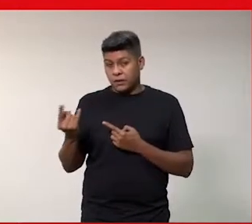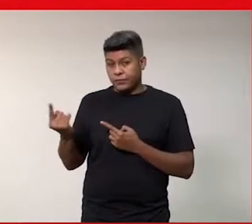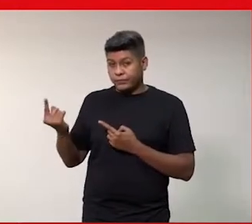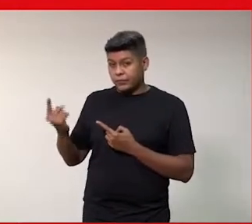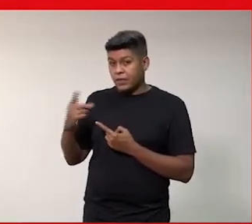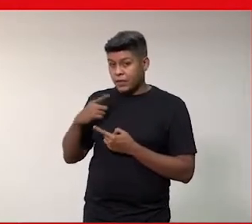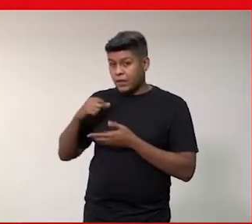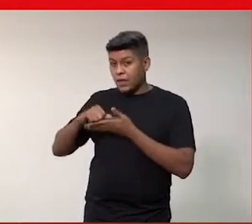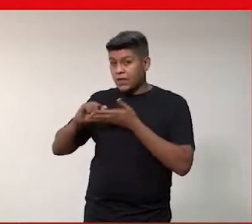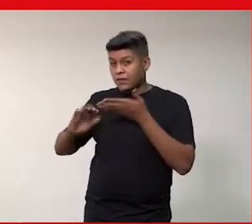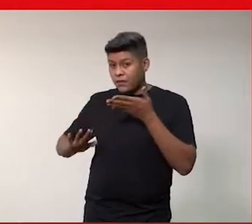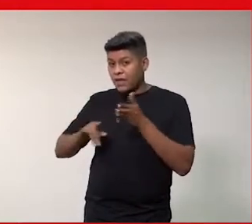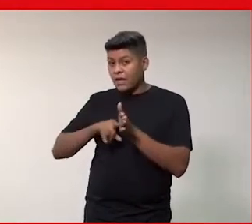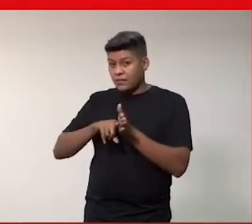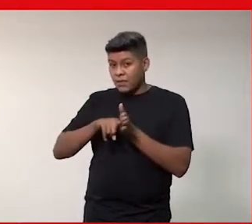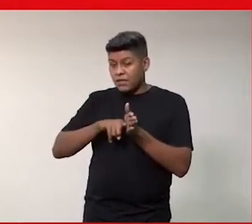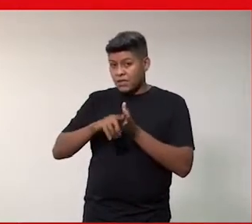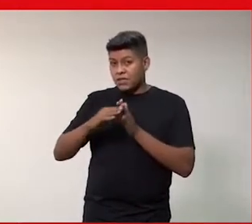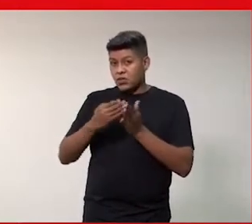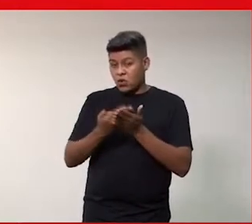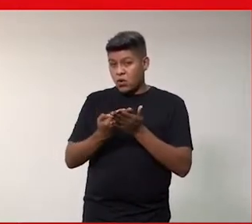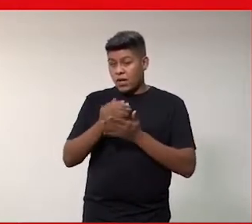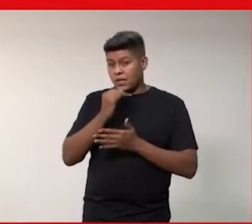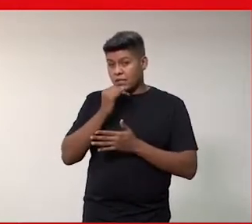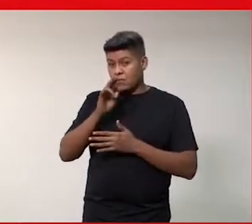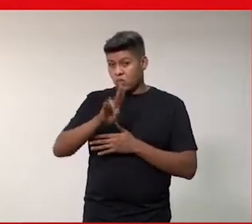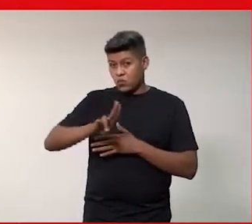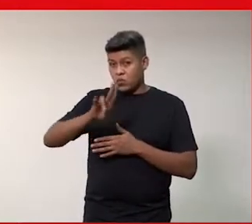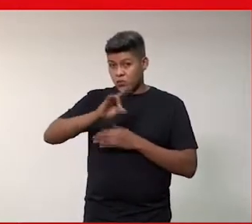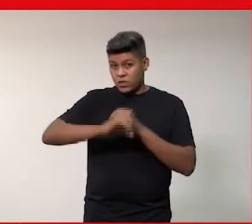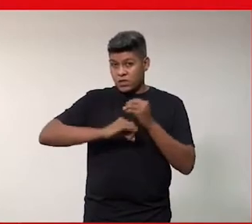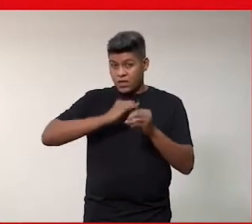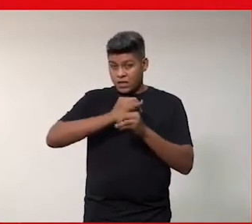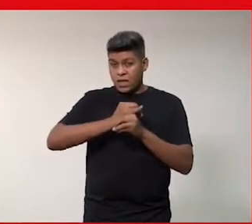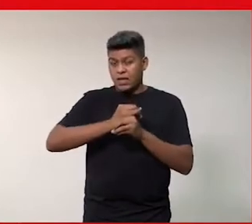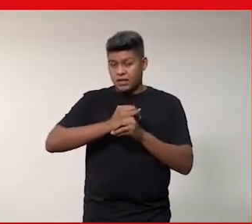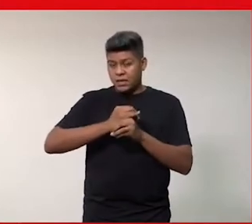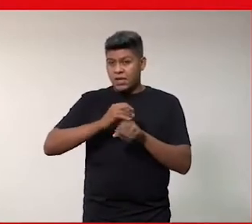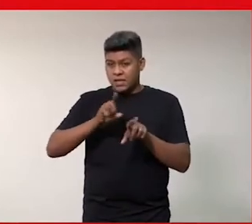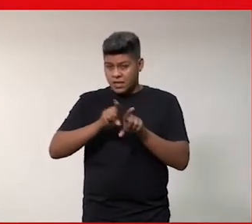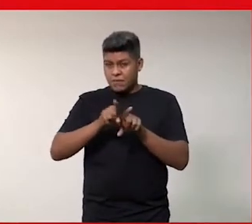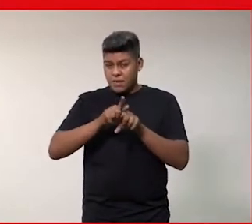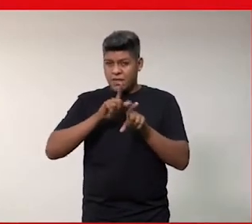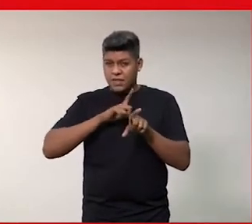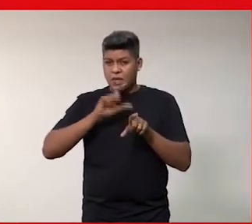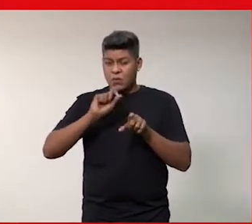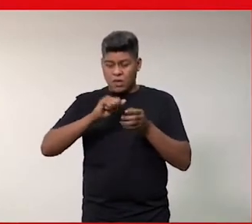pesquisas escolares, né, que quando você estava usando a internet, você realizou esse tipo de atividade. Aí,